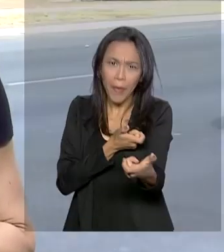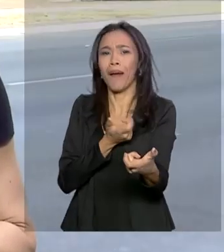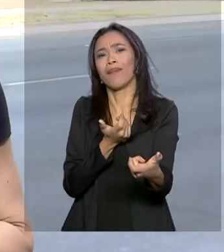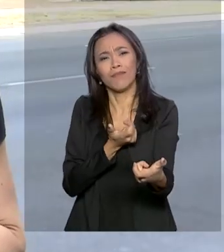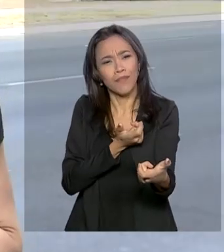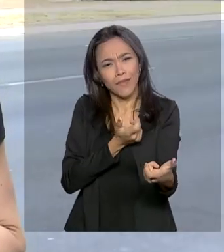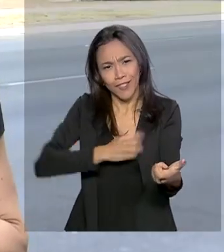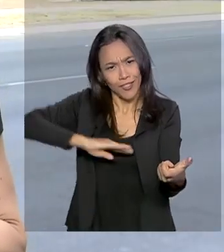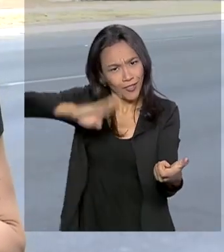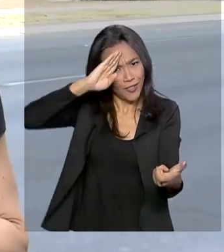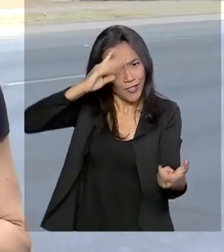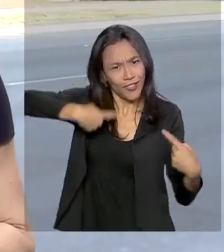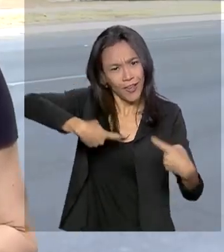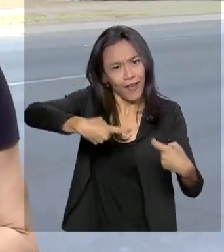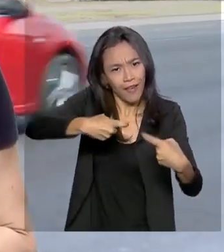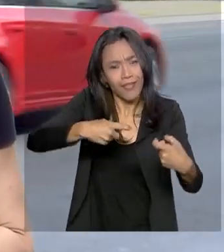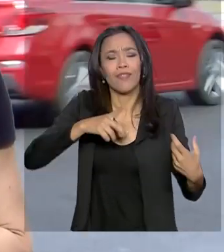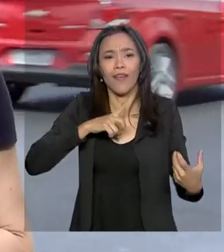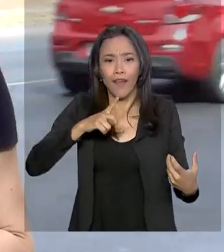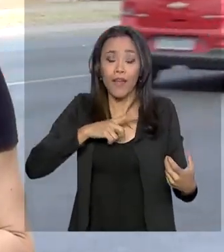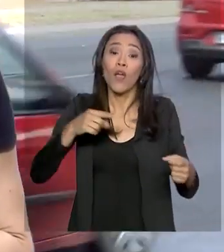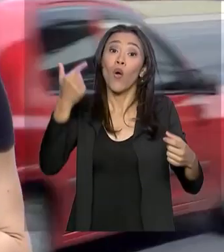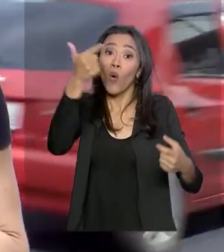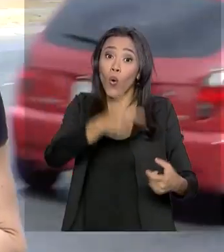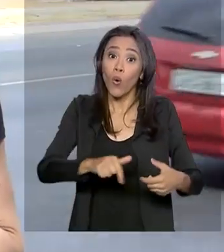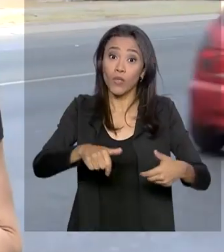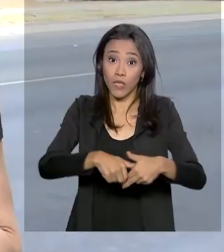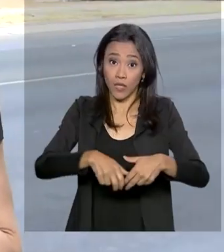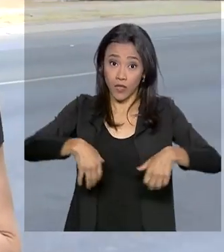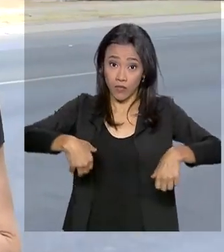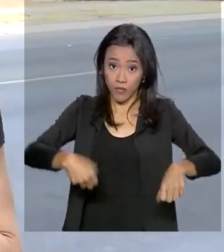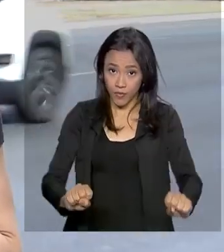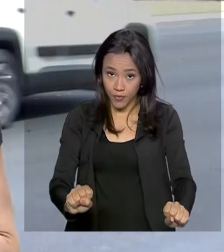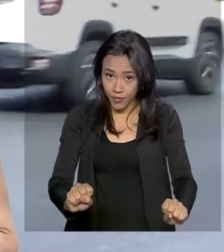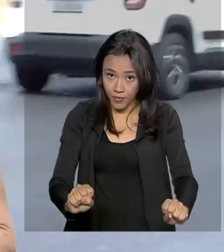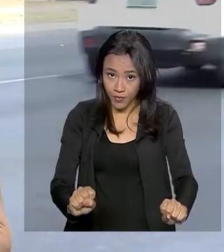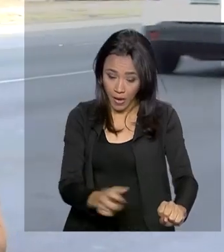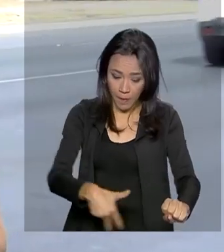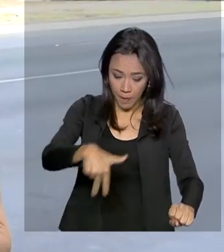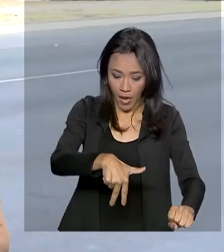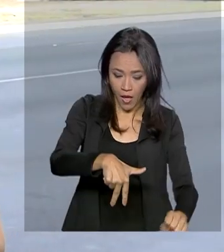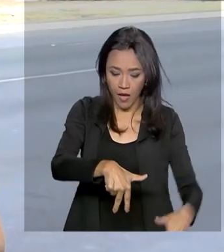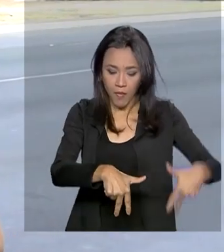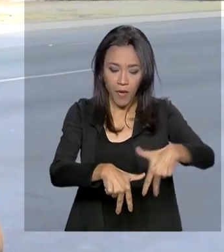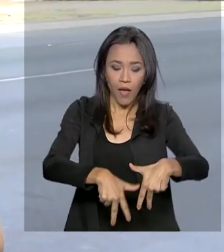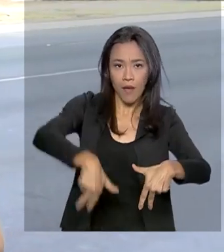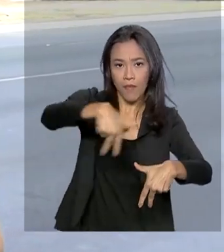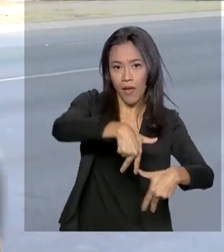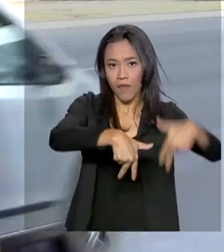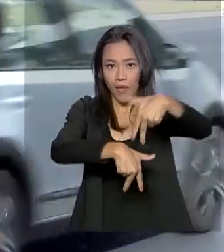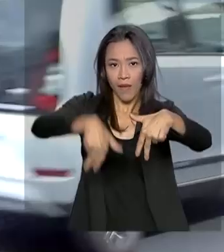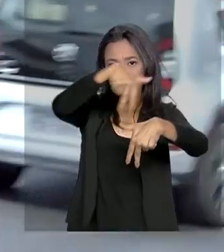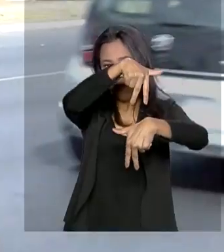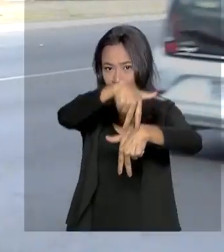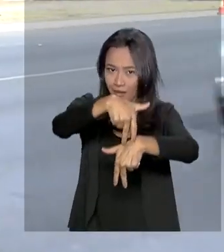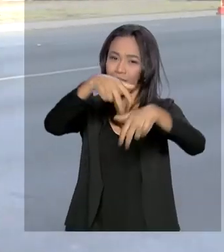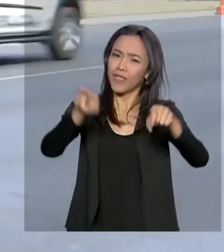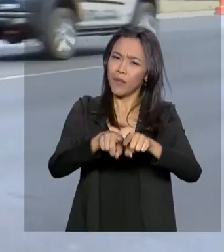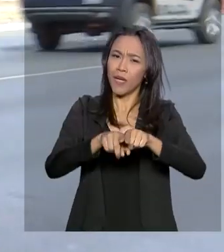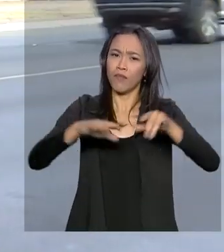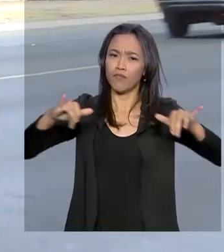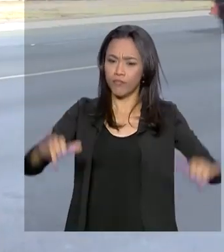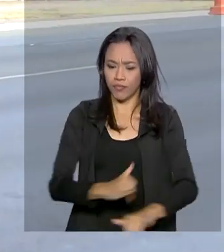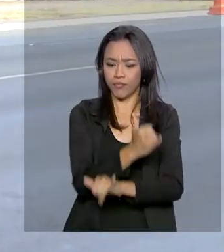exclusivo, são aquela pirâmide humana do batalhão de polícia do Exército e a Esquadrilha da